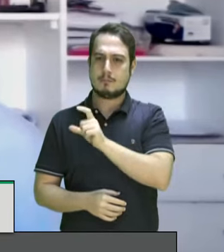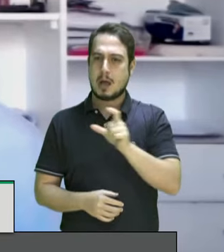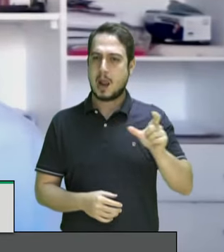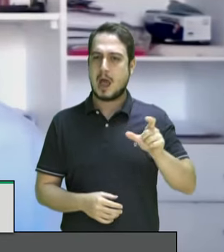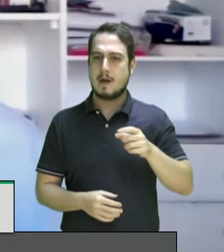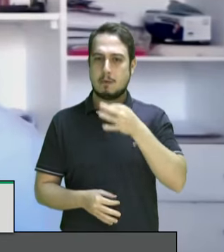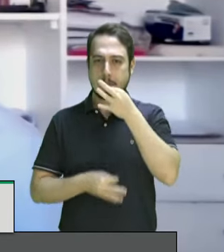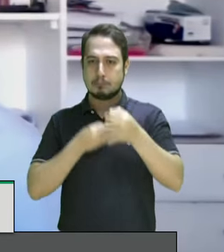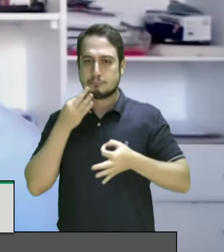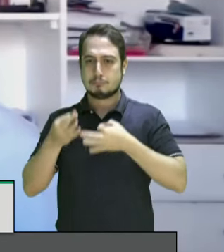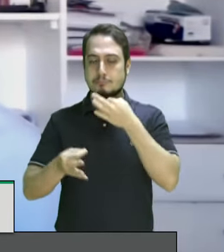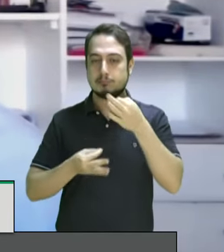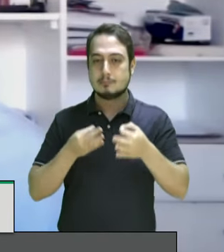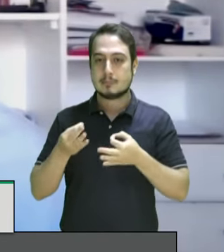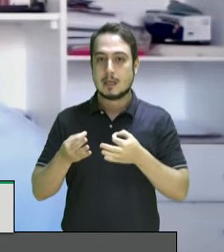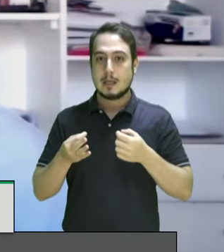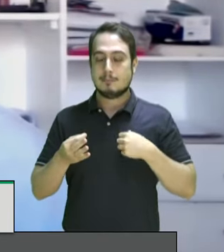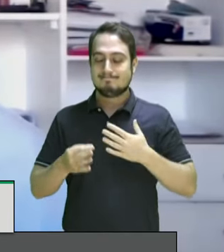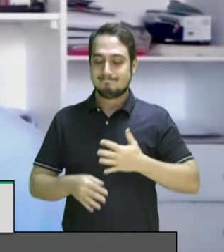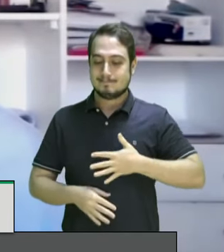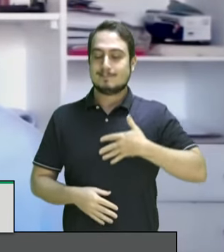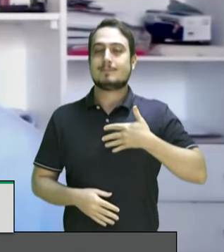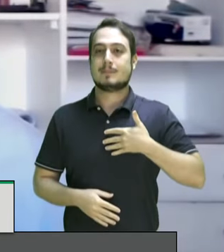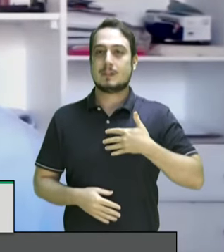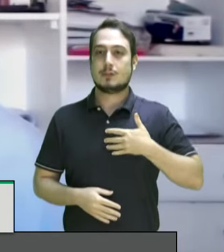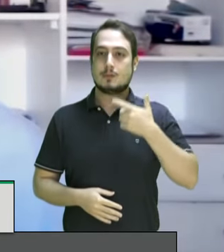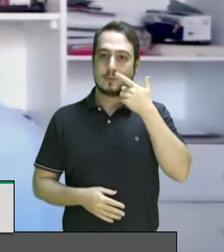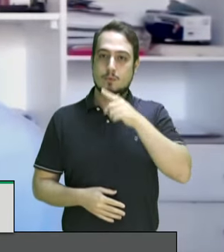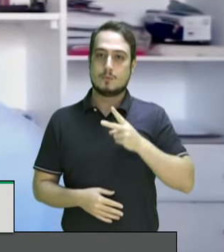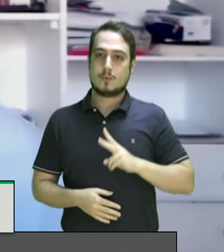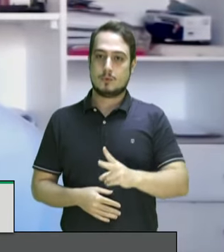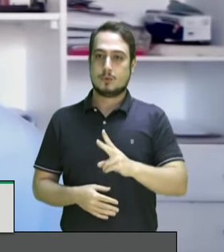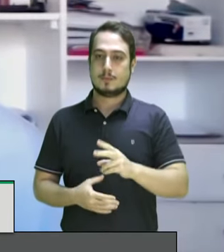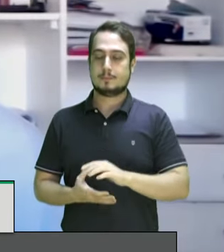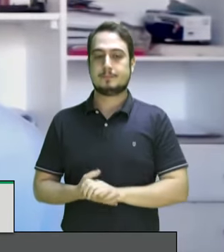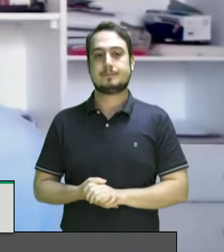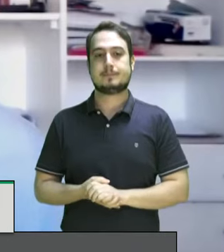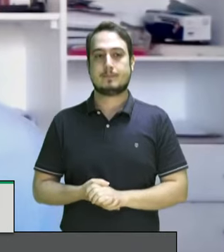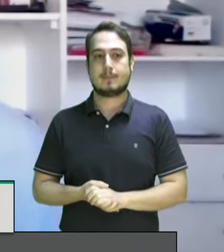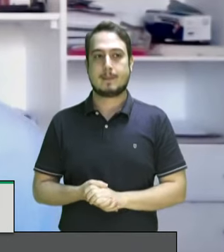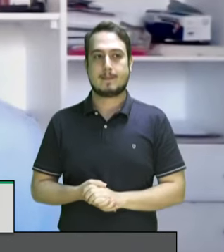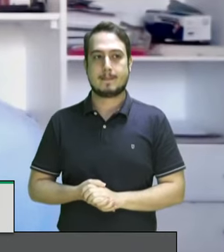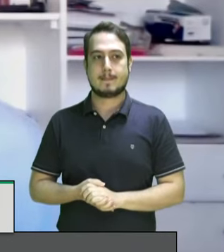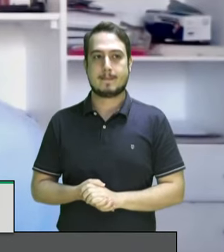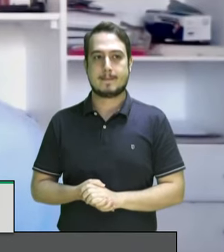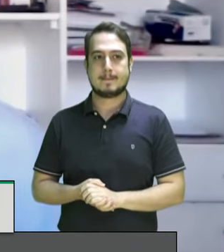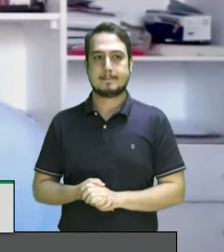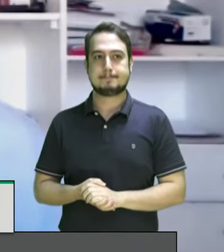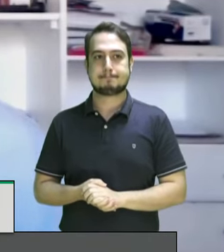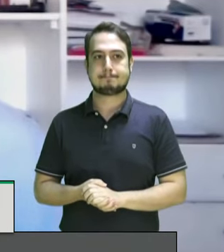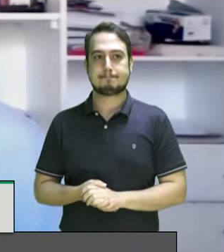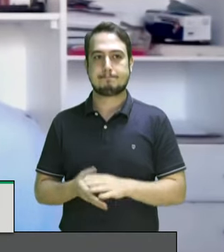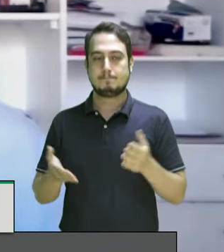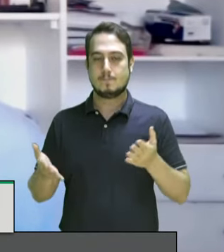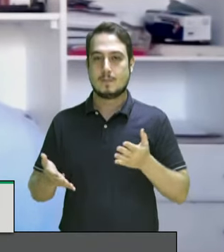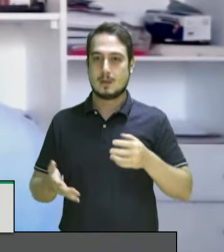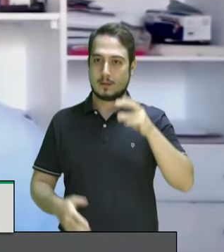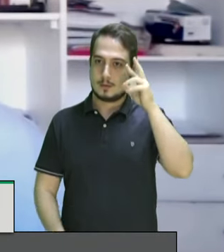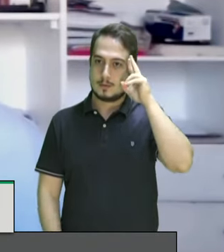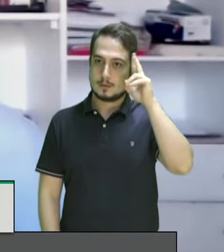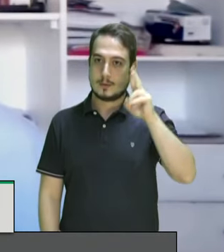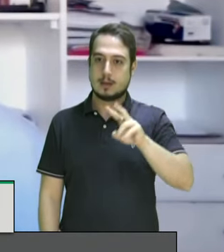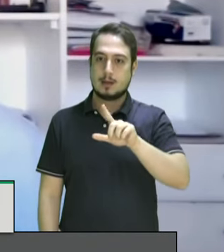colocada e que nos anima a prosseguir essa luta queria passar a palavra então a senhora Lázara